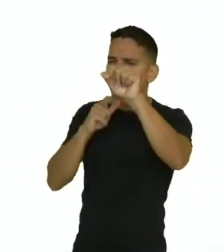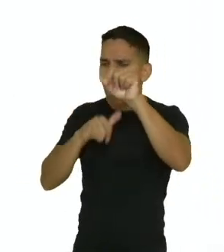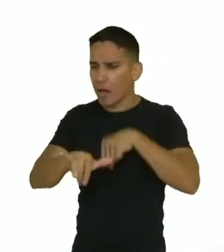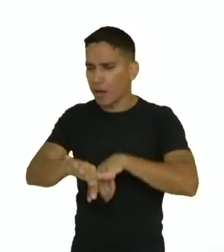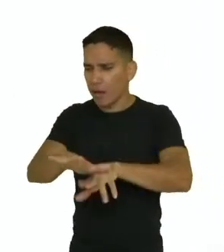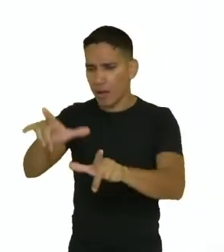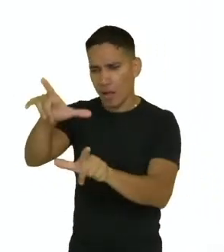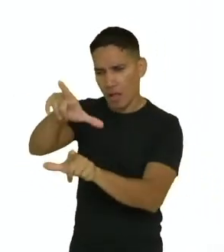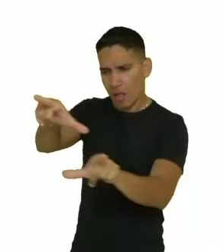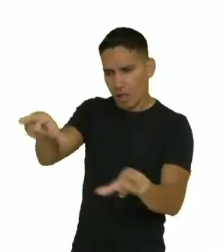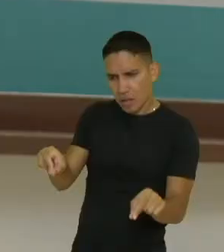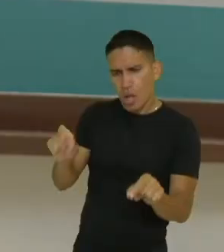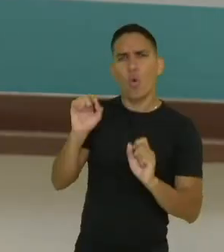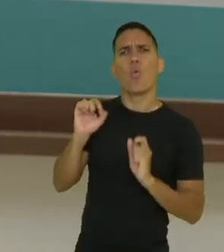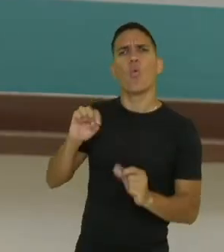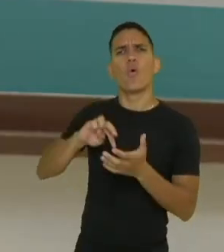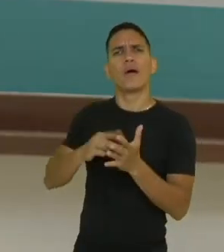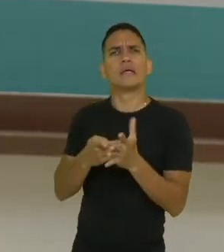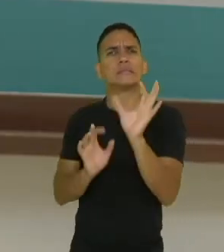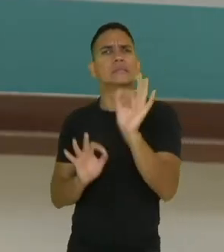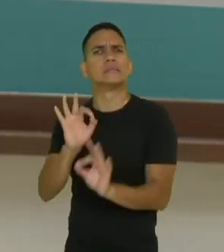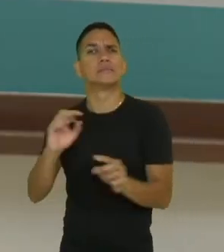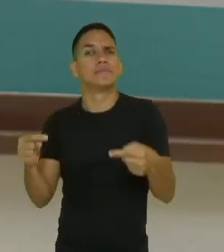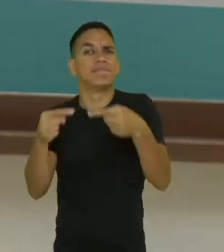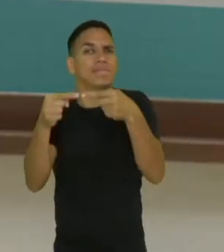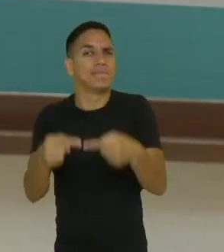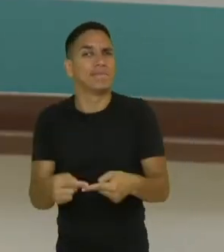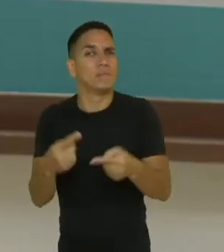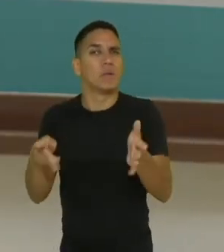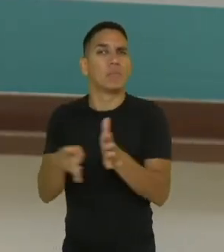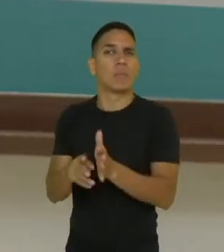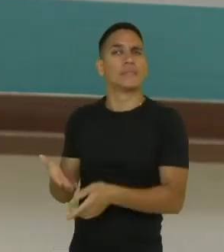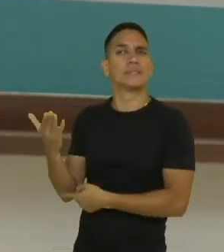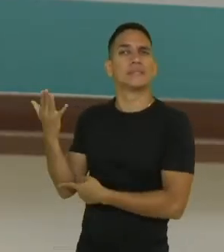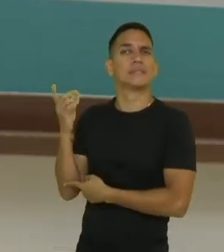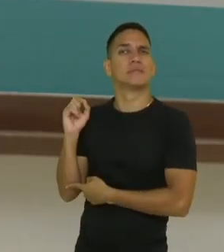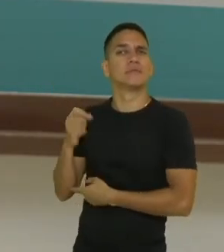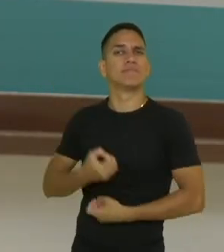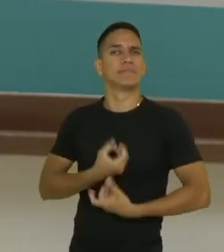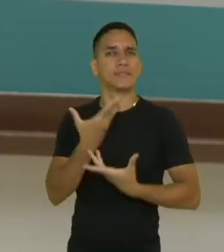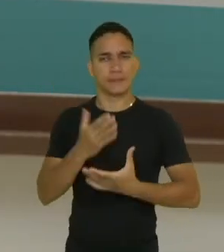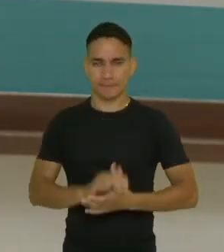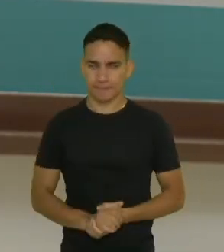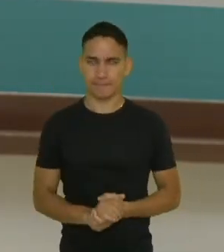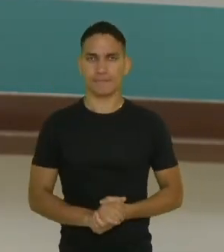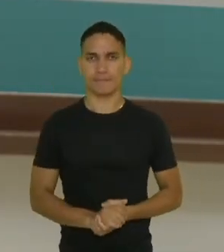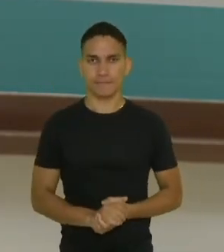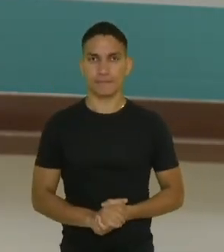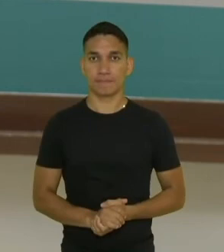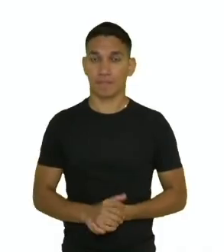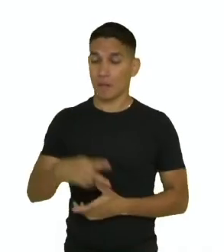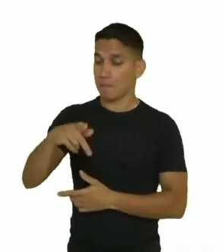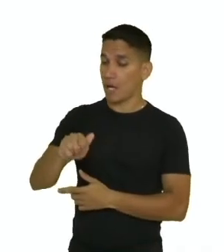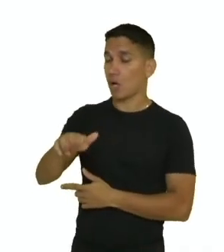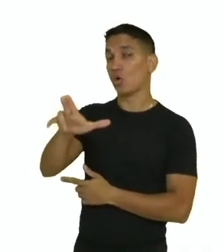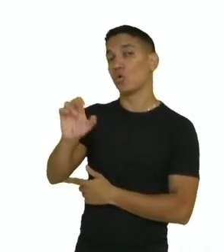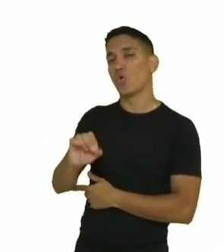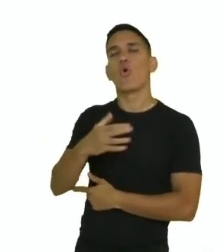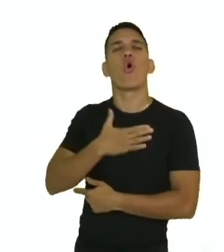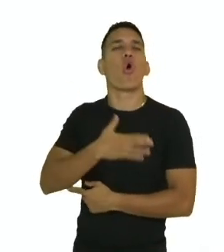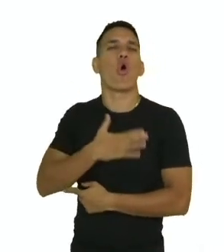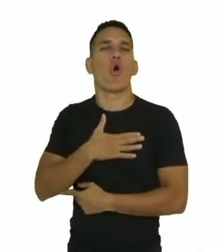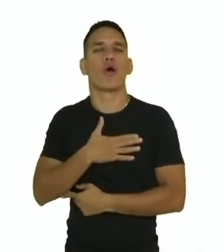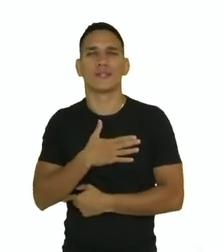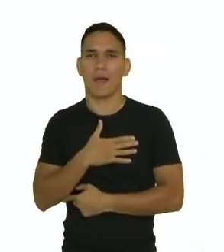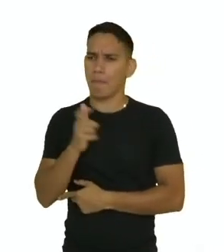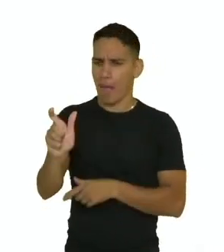pode ter a ver a organização estética desta poesia? Paulo Leminski gostava de jogar com as palavras,